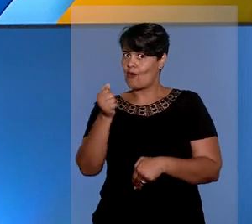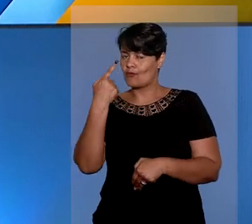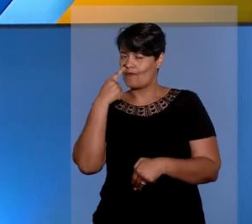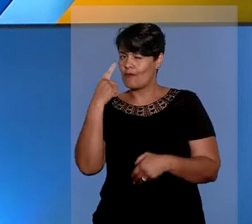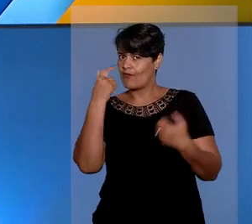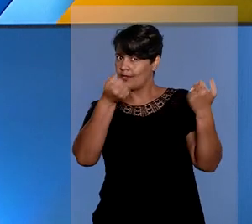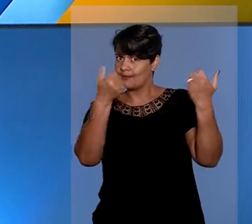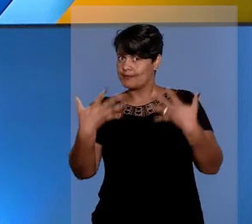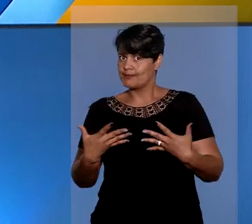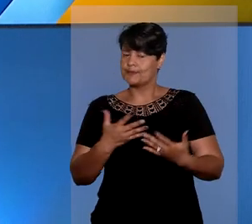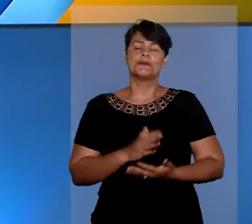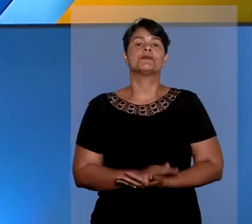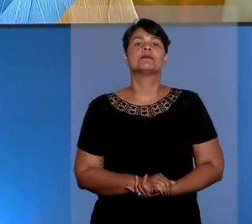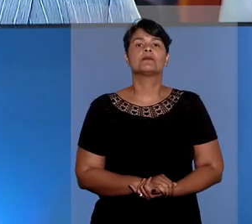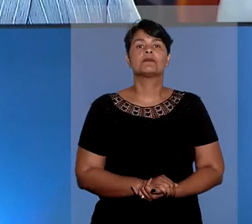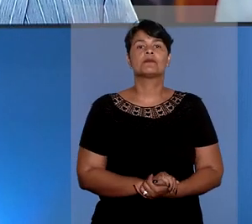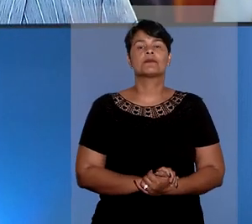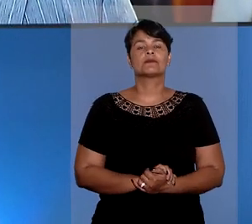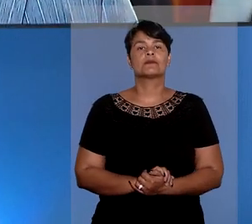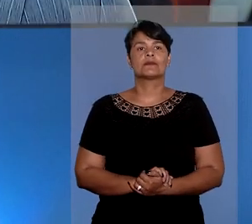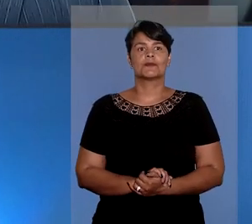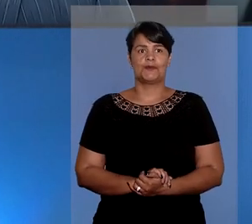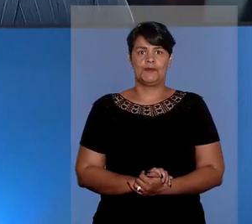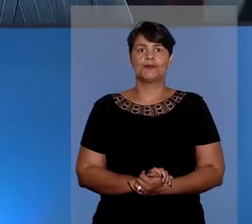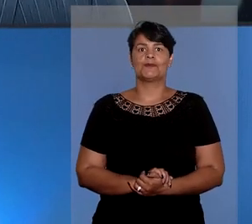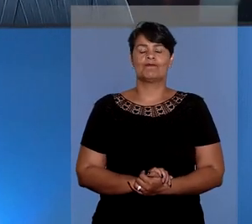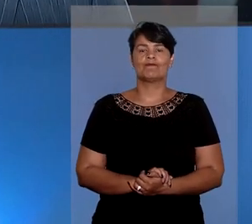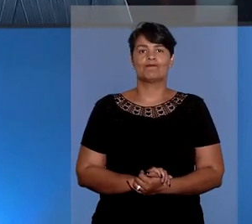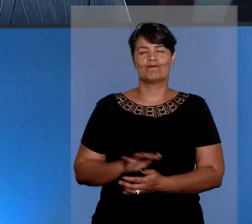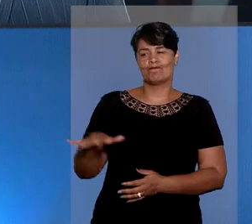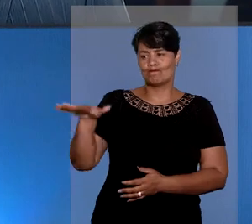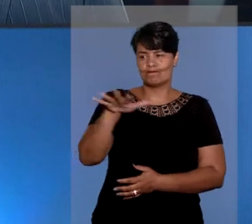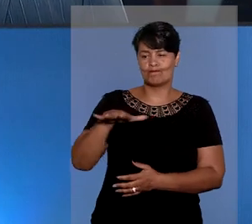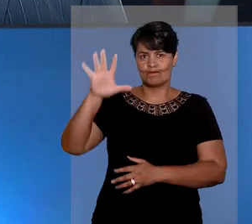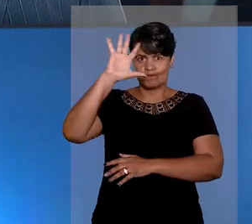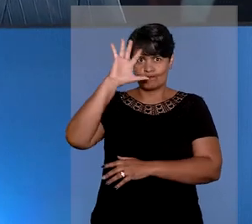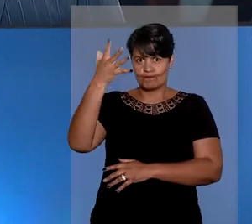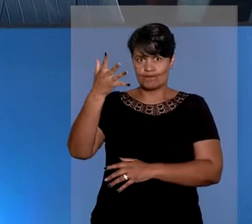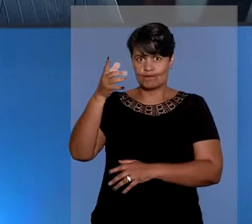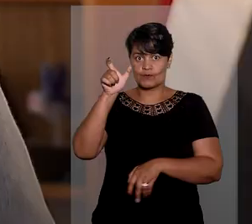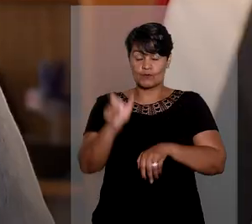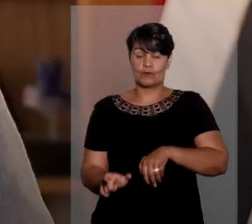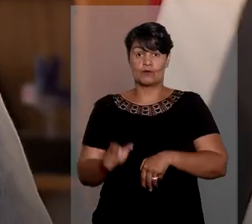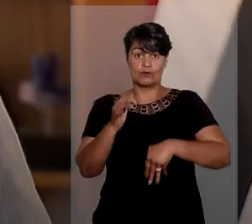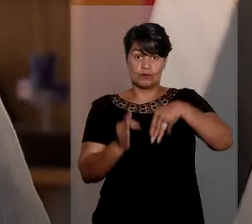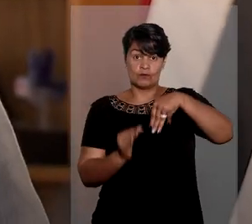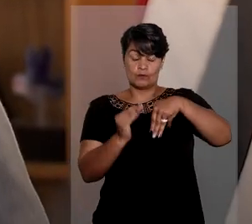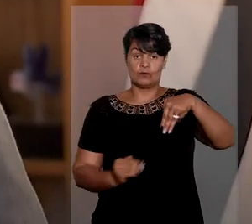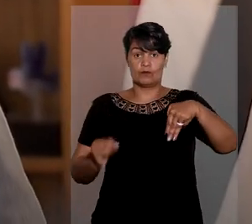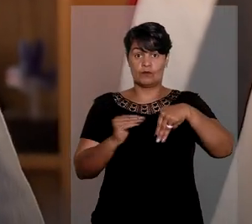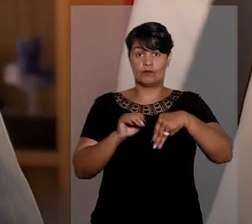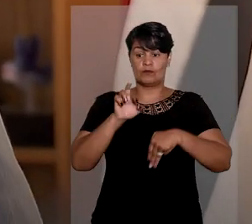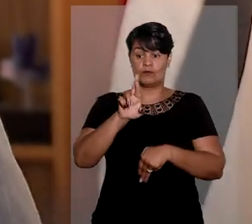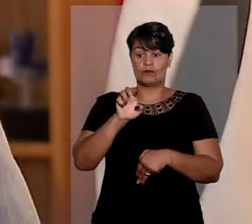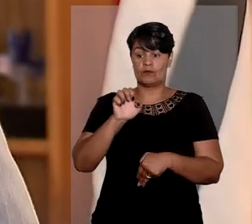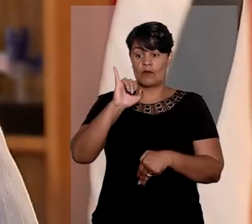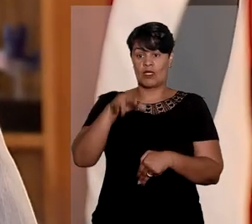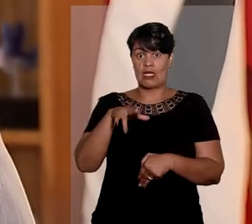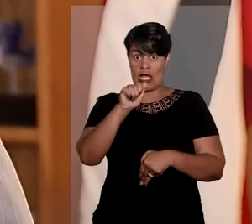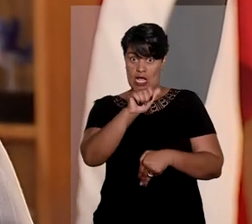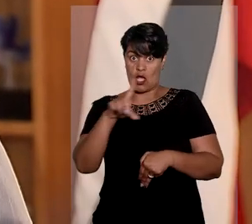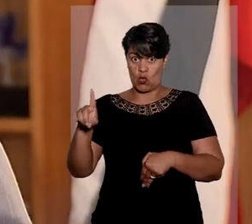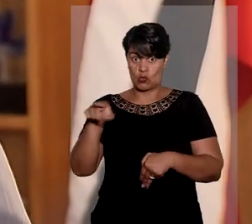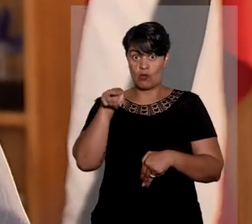repórter Jéssica Castro. Em decisão monocrática, o ministro Reinaldo Soares da Fonseca concedeu para uma mulher de 60